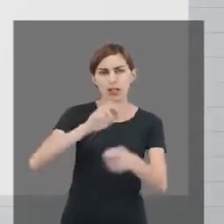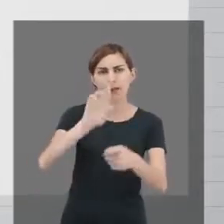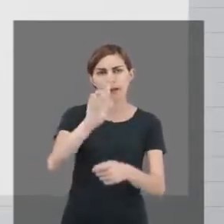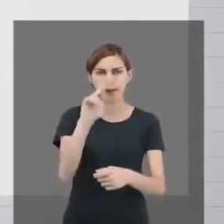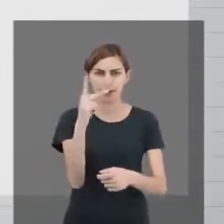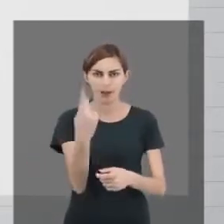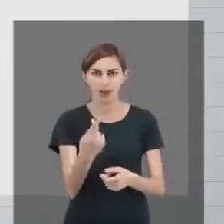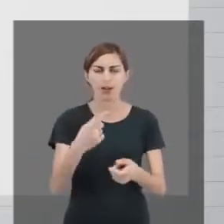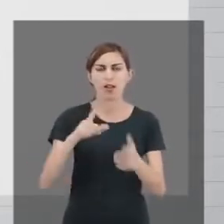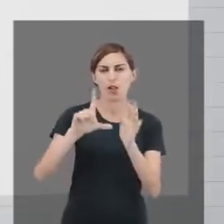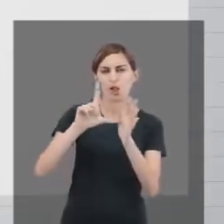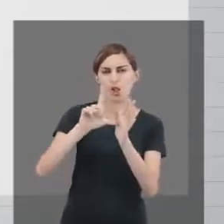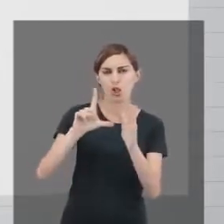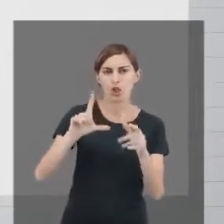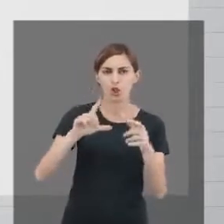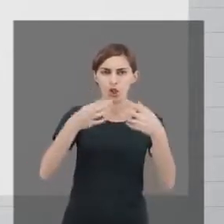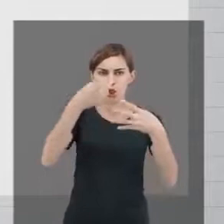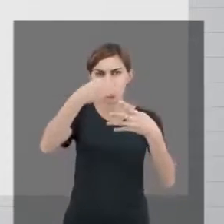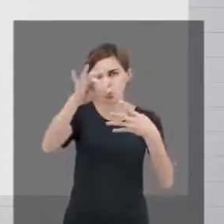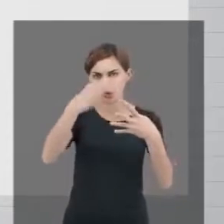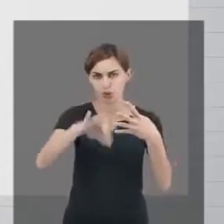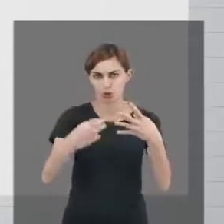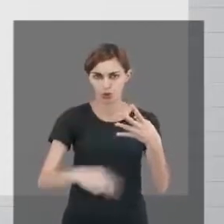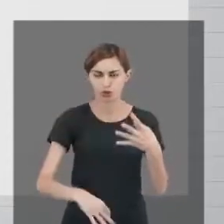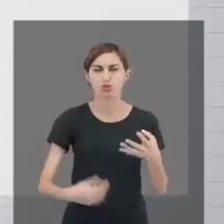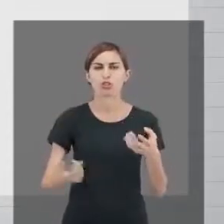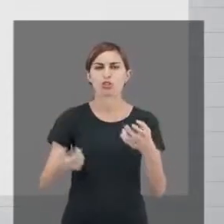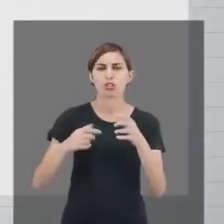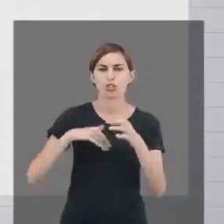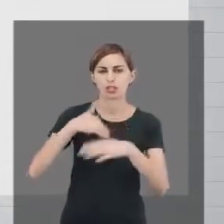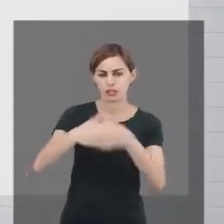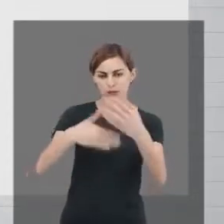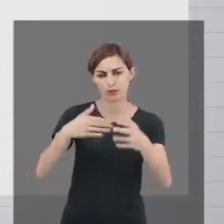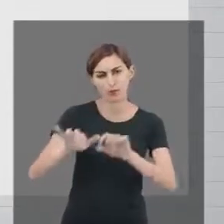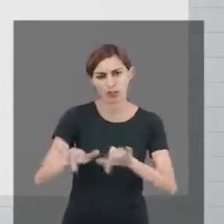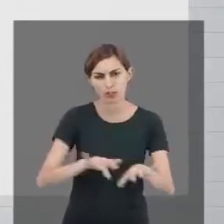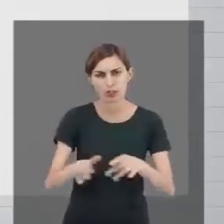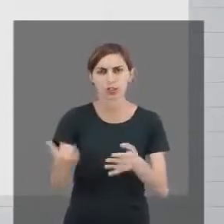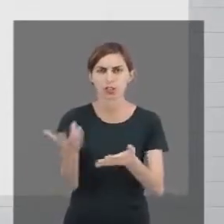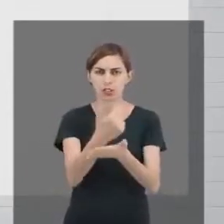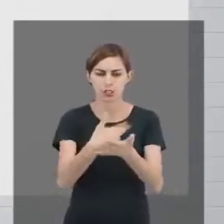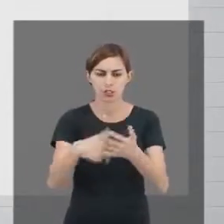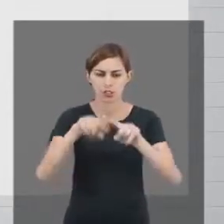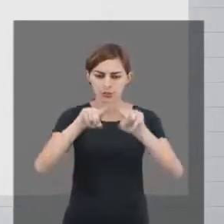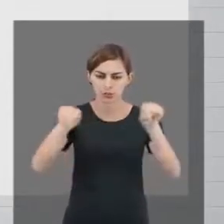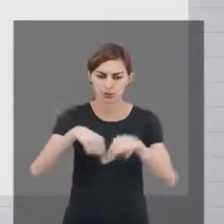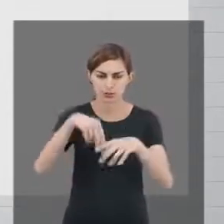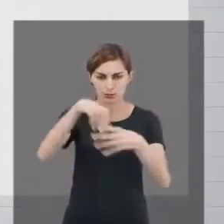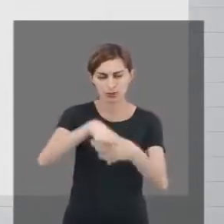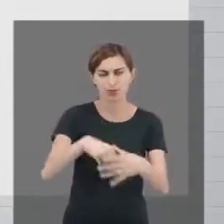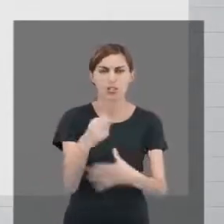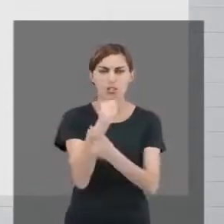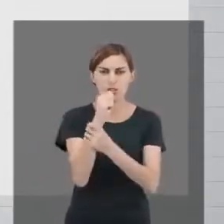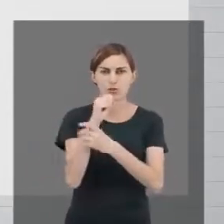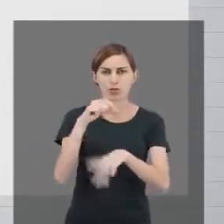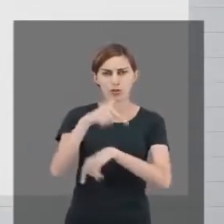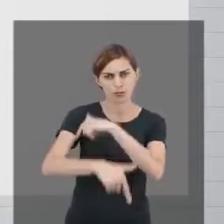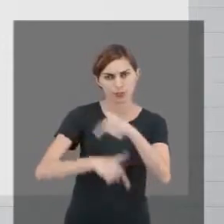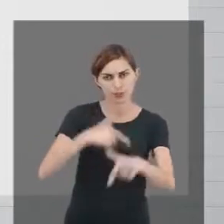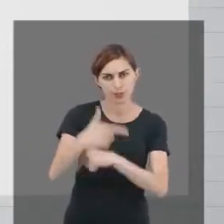administração, desenvolvimento de sistemas, design de interiores e segurança do trabalho.